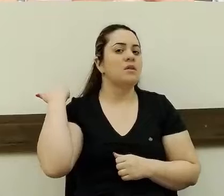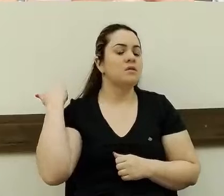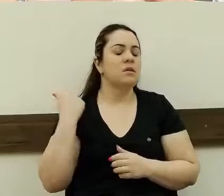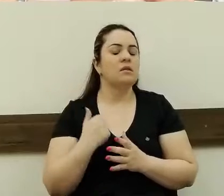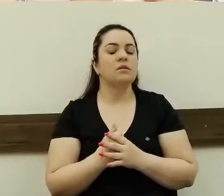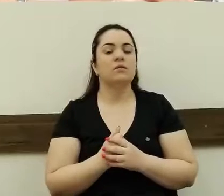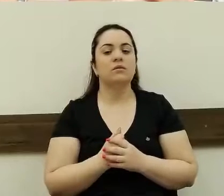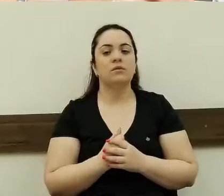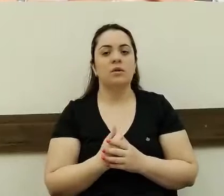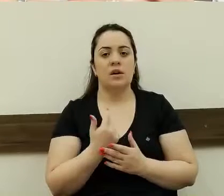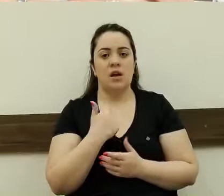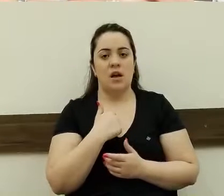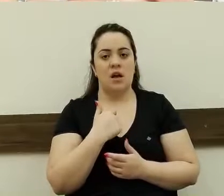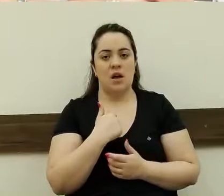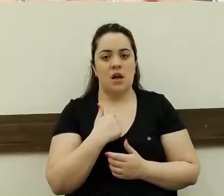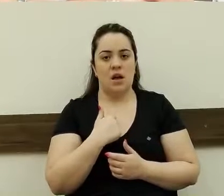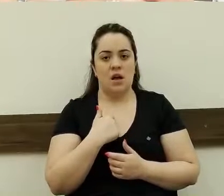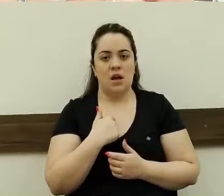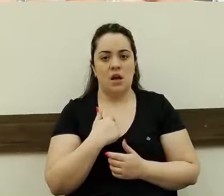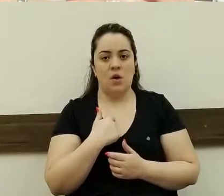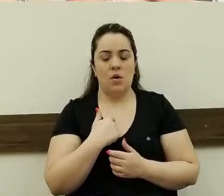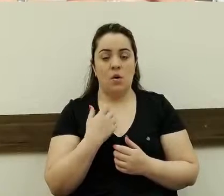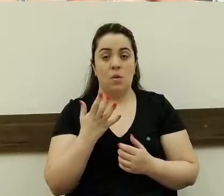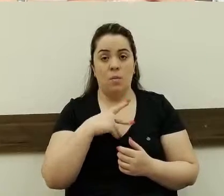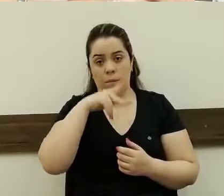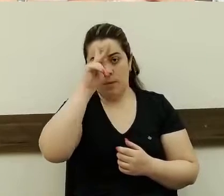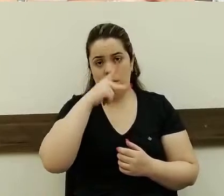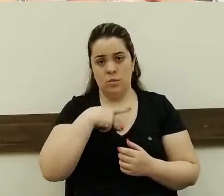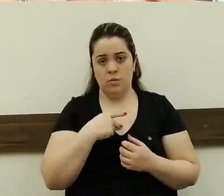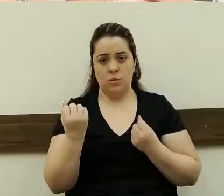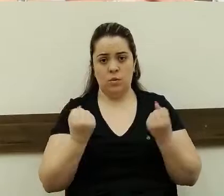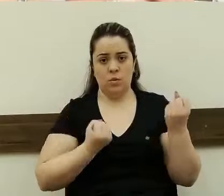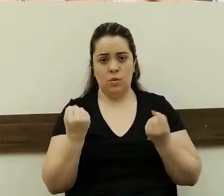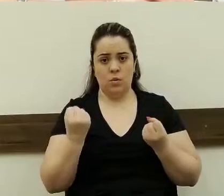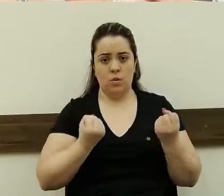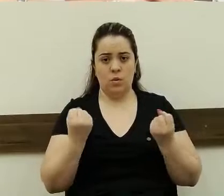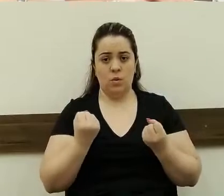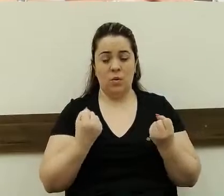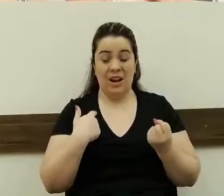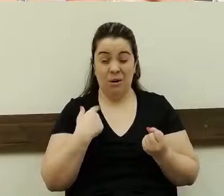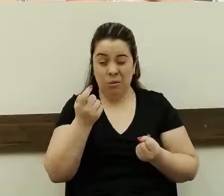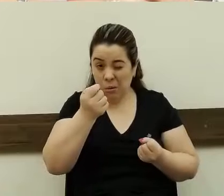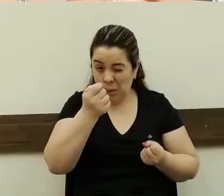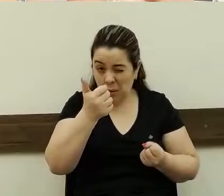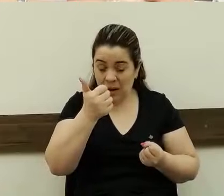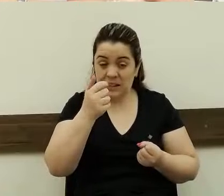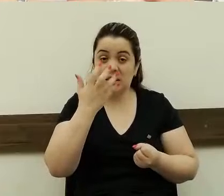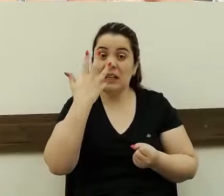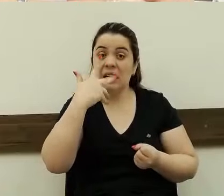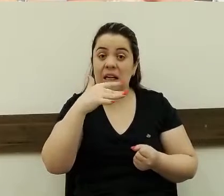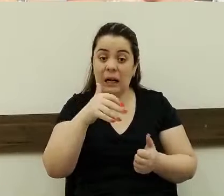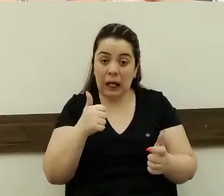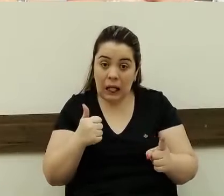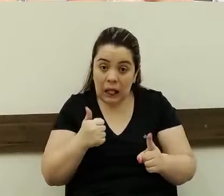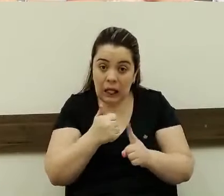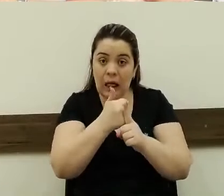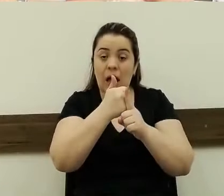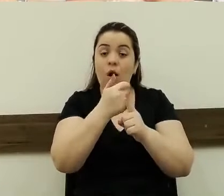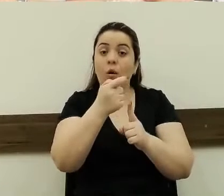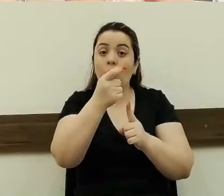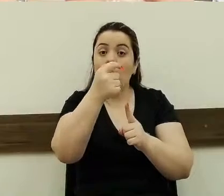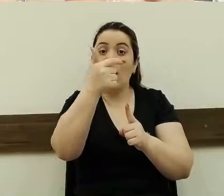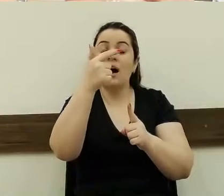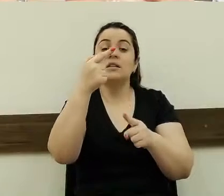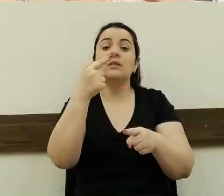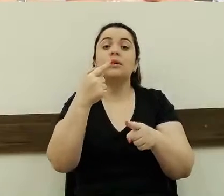eu andando ali com o meu carro e eu não atropelei uma criança porque eu ando com cuidado e estava devagar, eu consegui parar